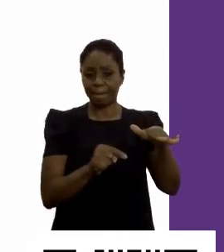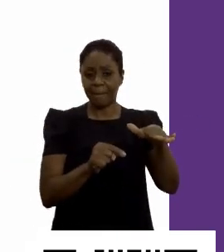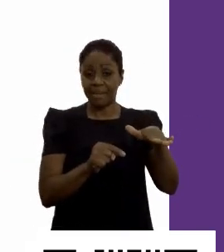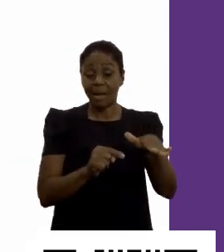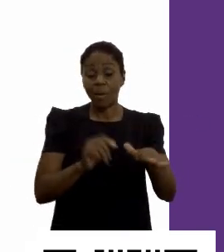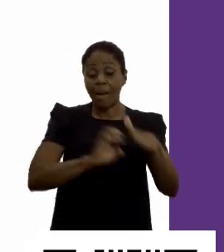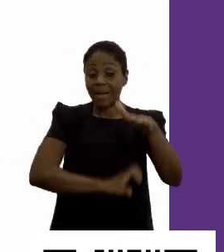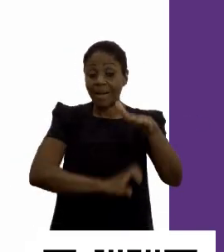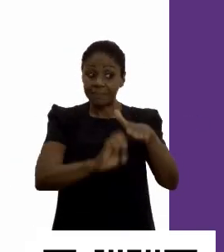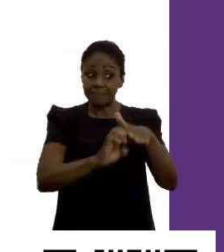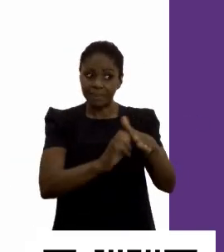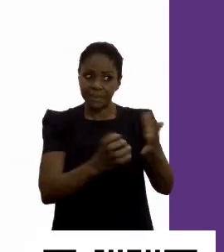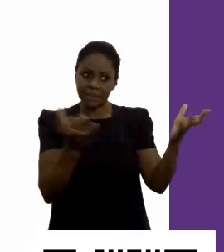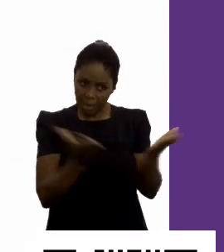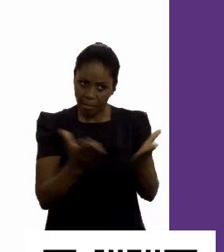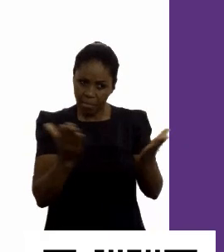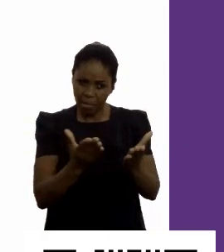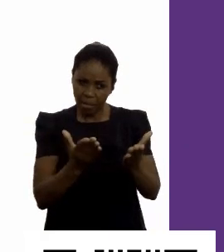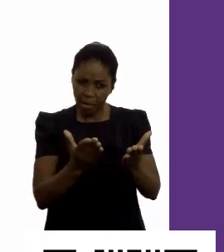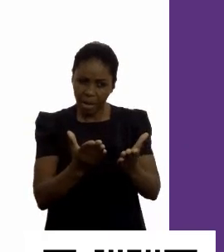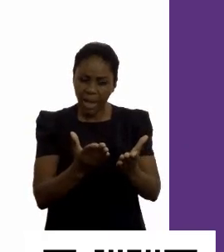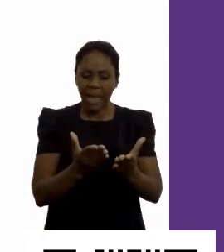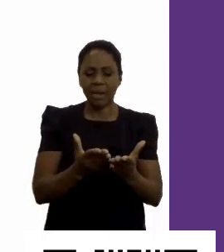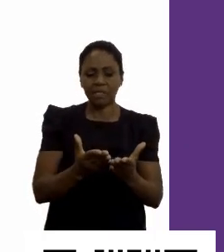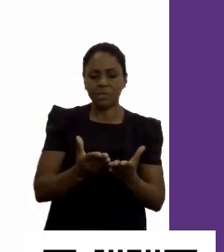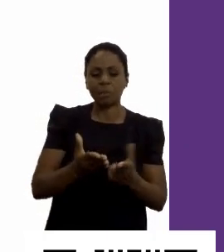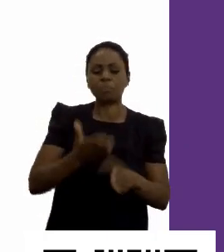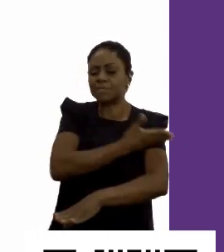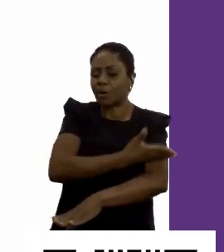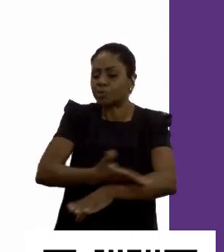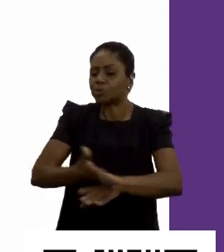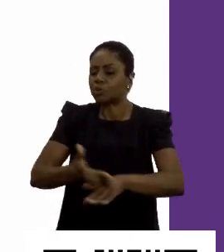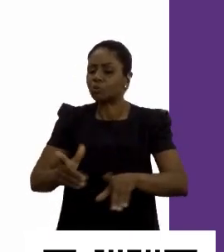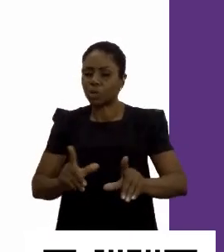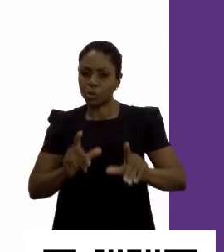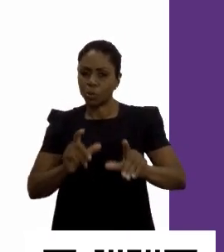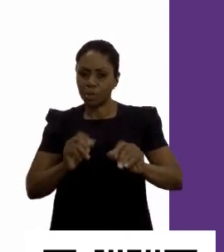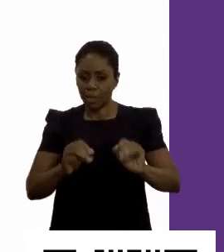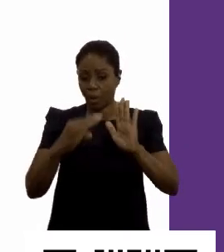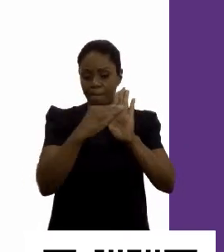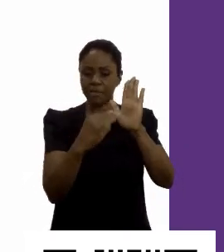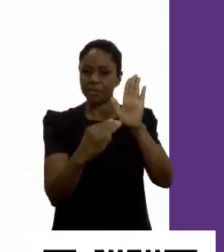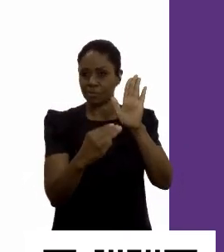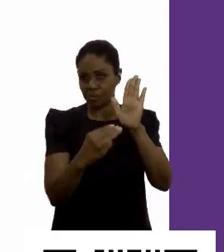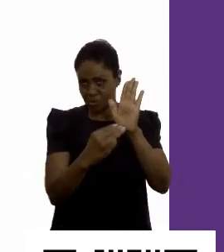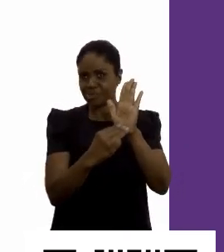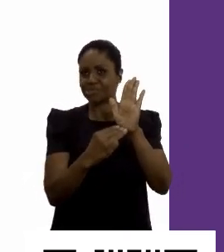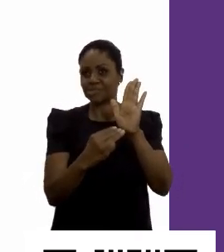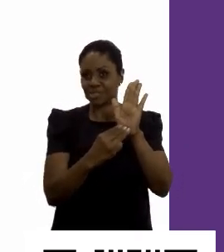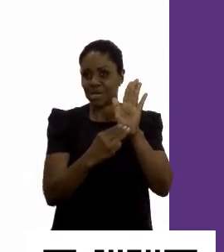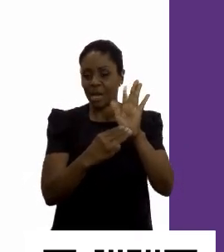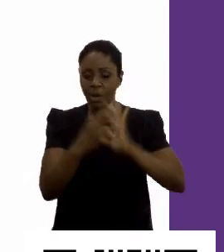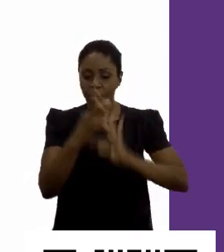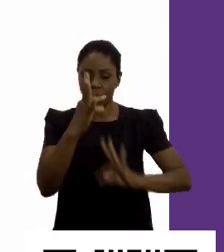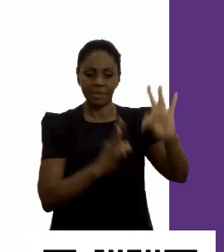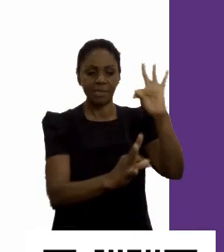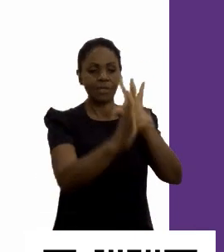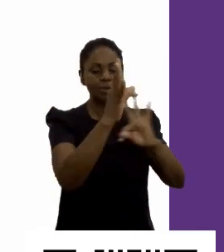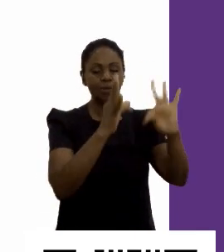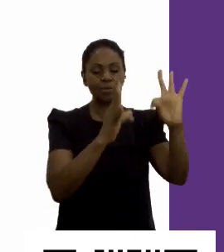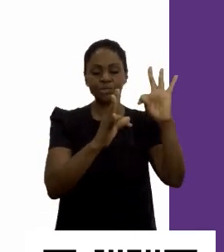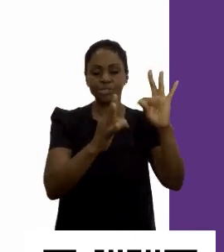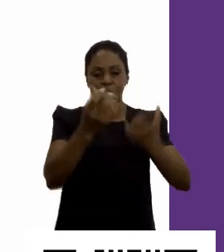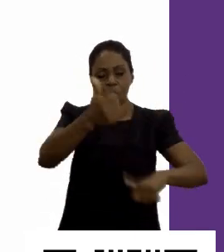a metodologias, a coisa do futuro do trabalho, e a gente está falando aqui de empregabilidade a isso, é colocar tecnologia no processo,